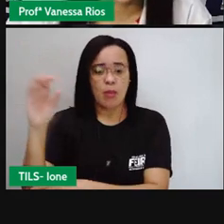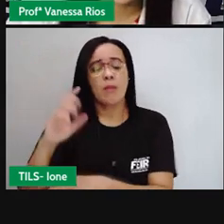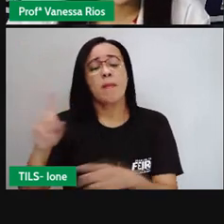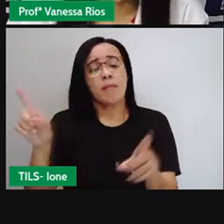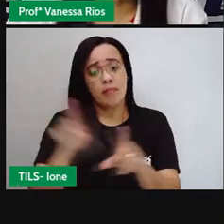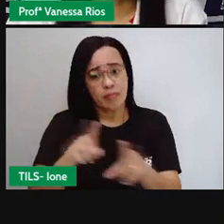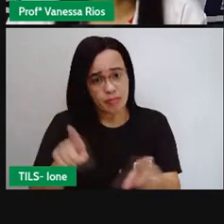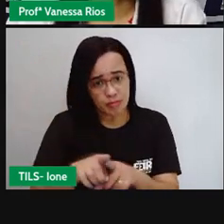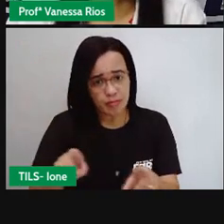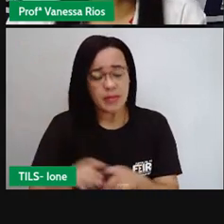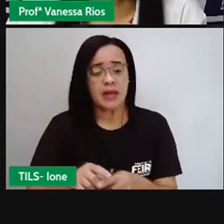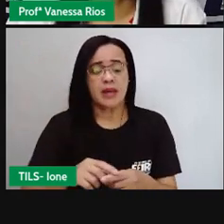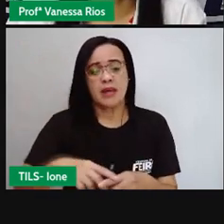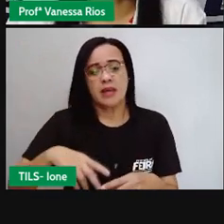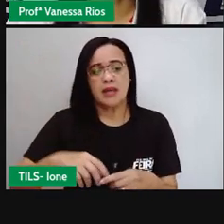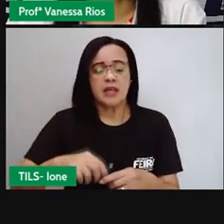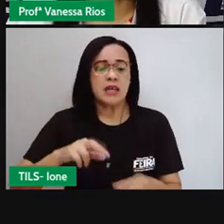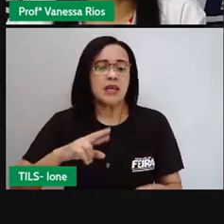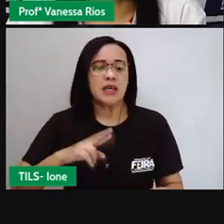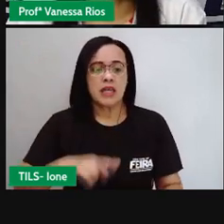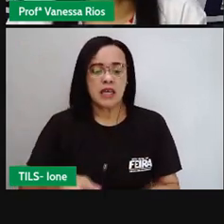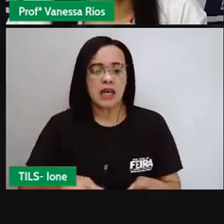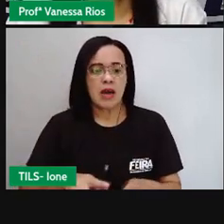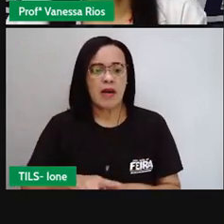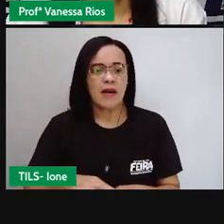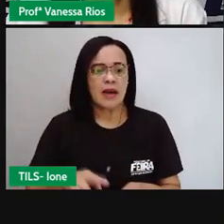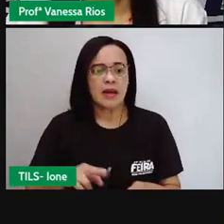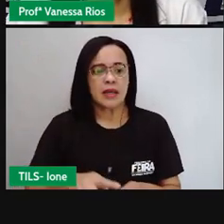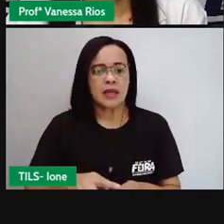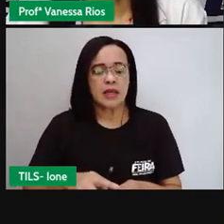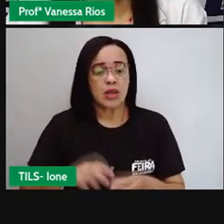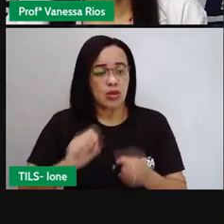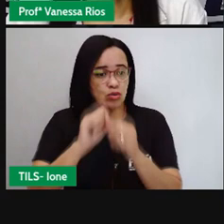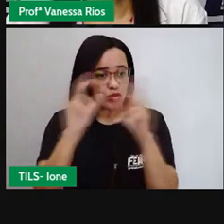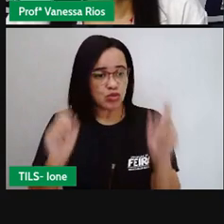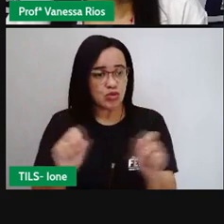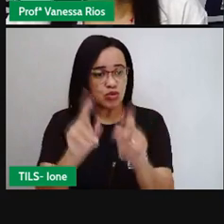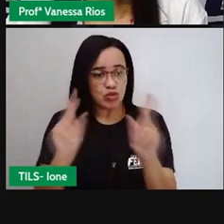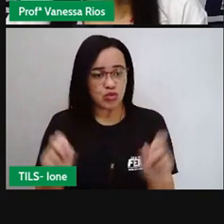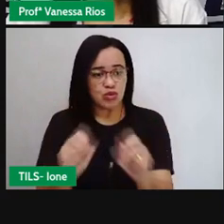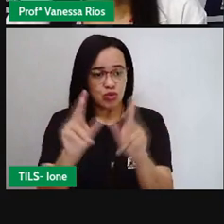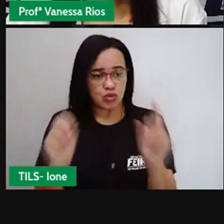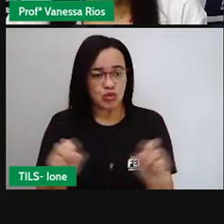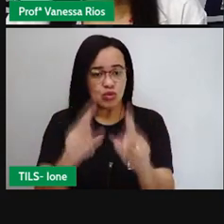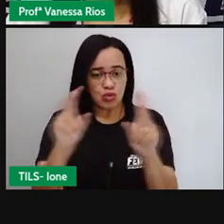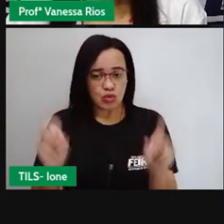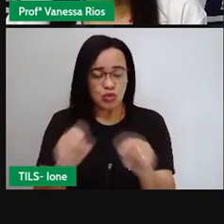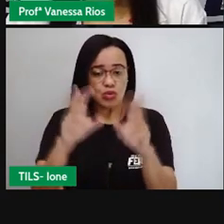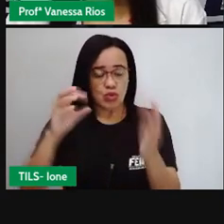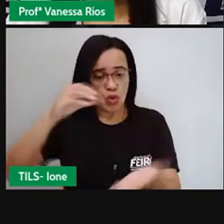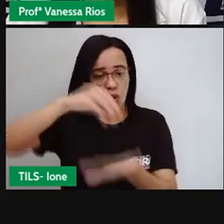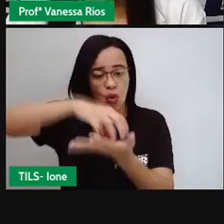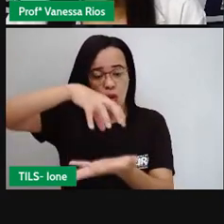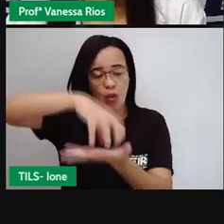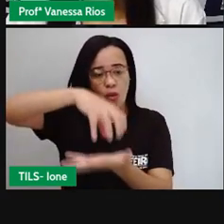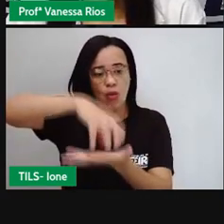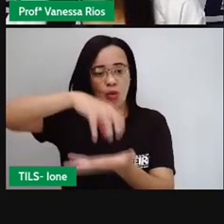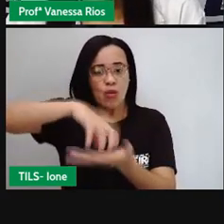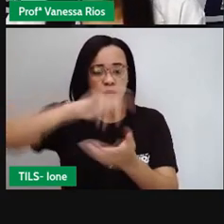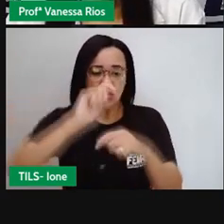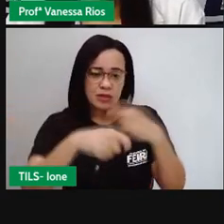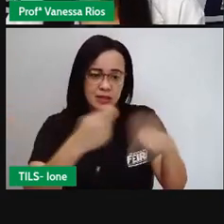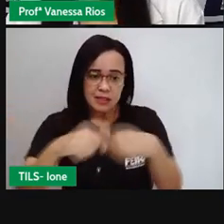Rodoviária, o Iguatemi, o Centro Administrativo da Bahia, Parque de